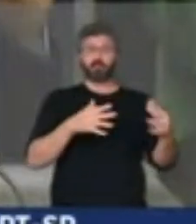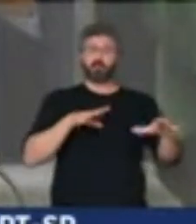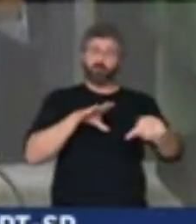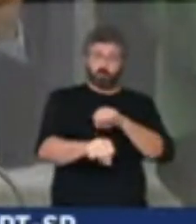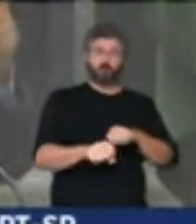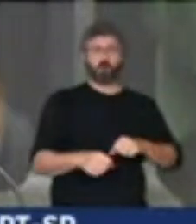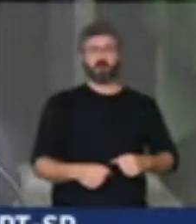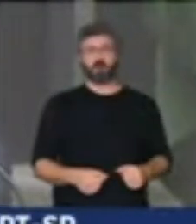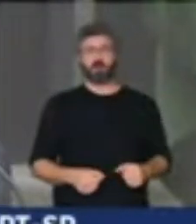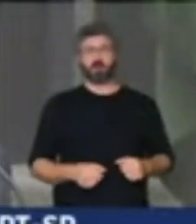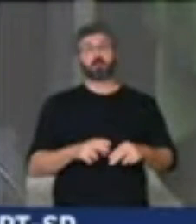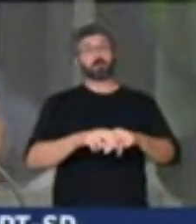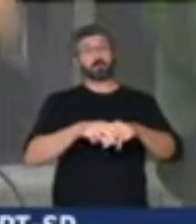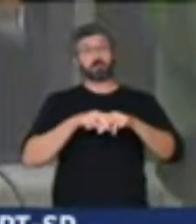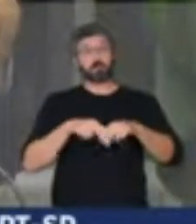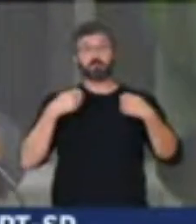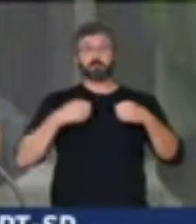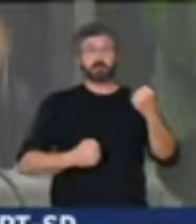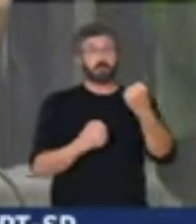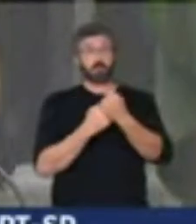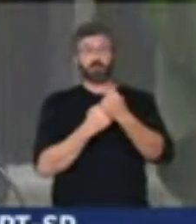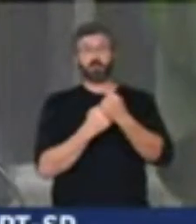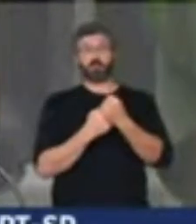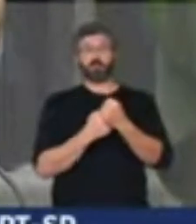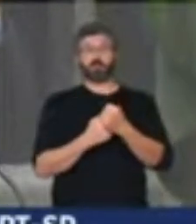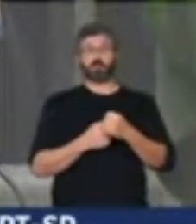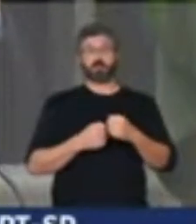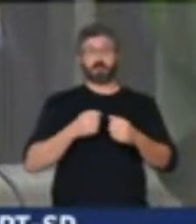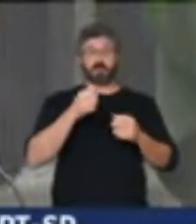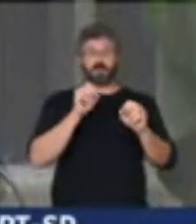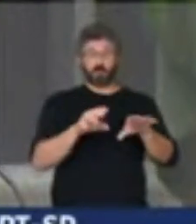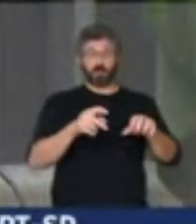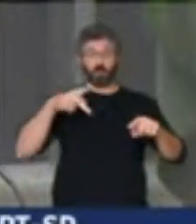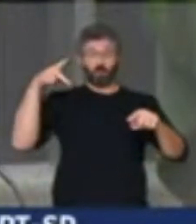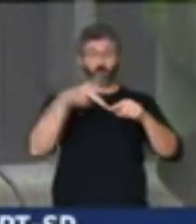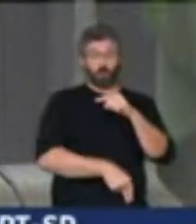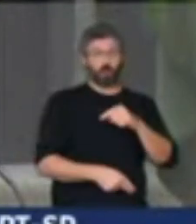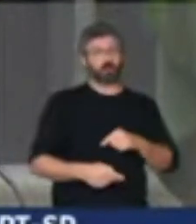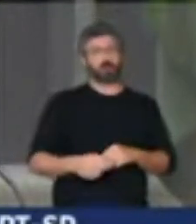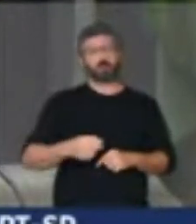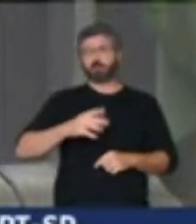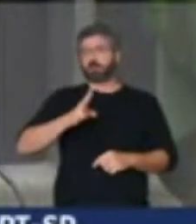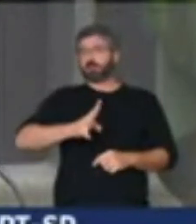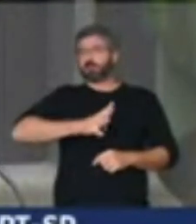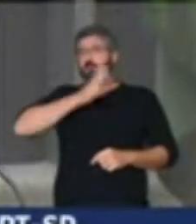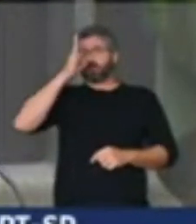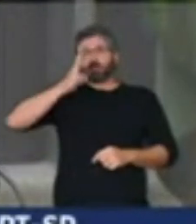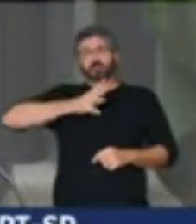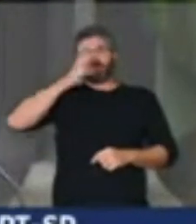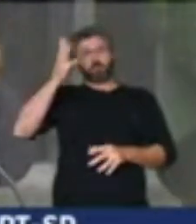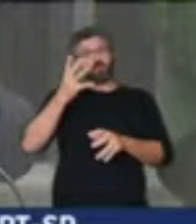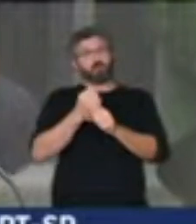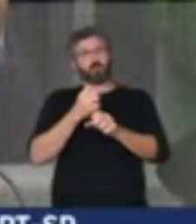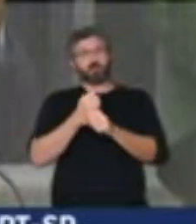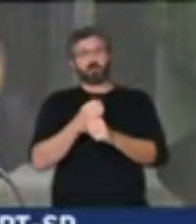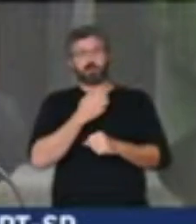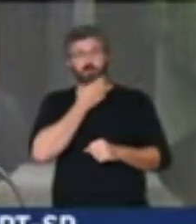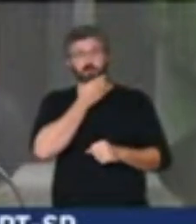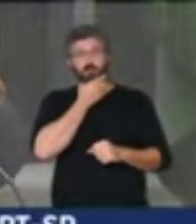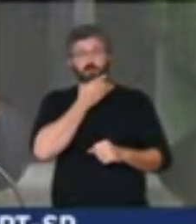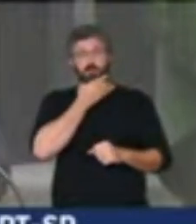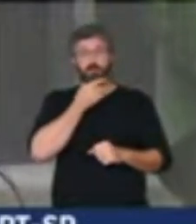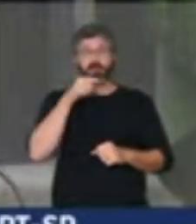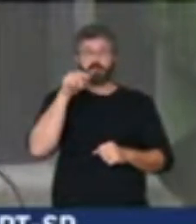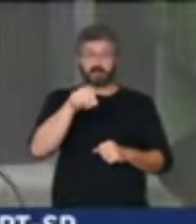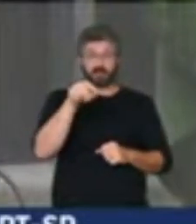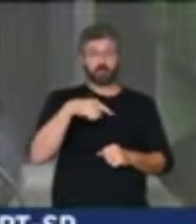E para isso precisa ter apoio. O corte na educação foi brutal no orçamento. E isso nós